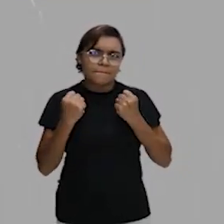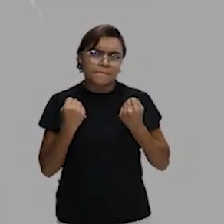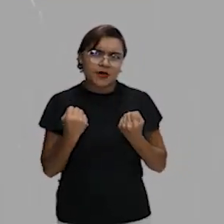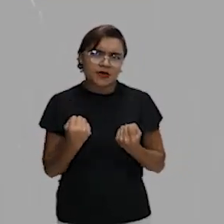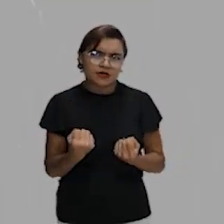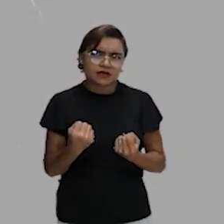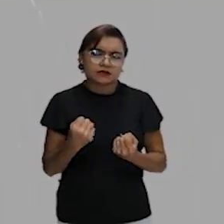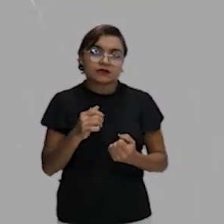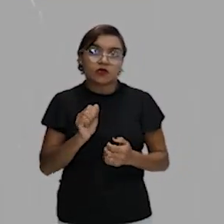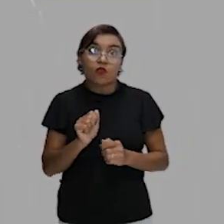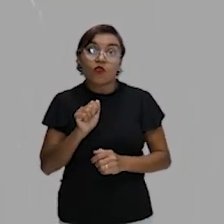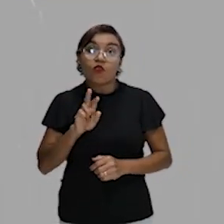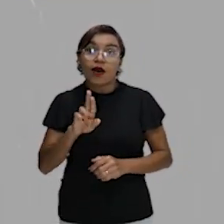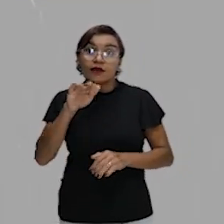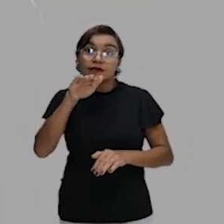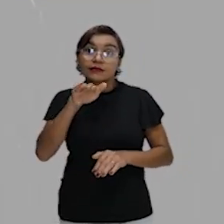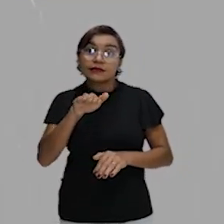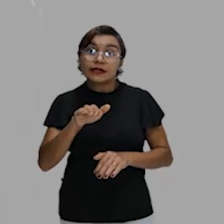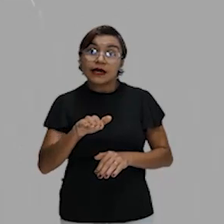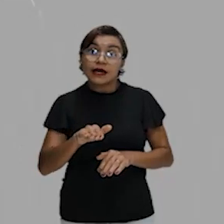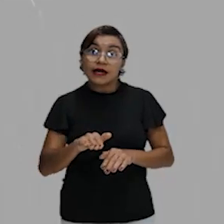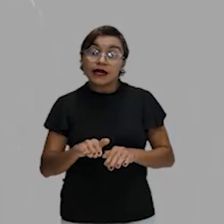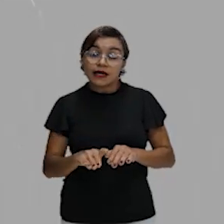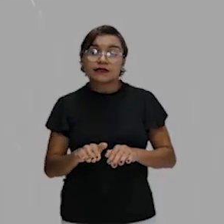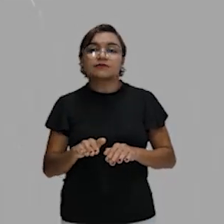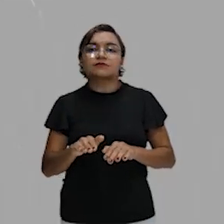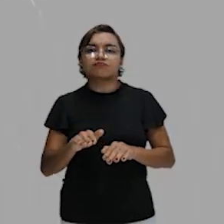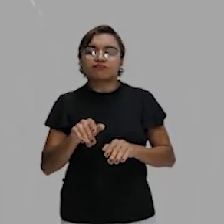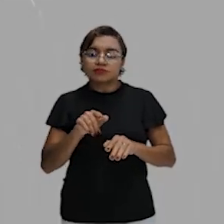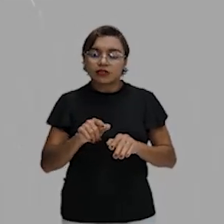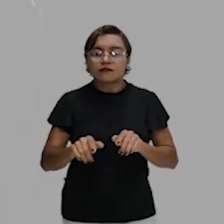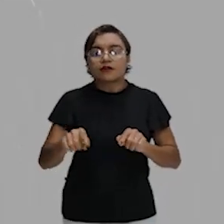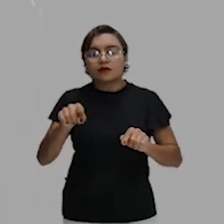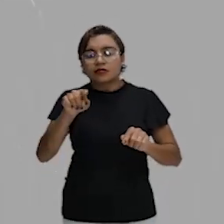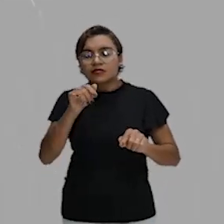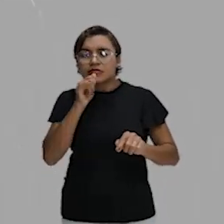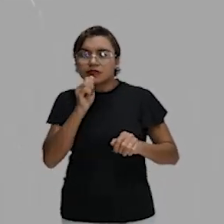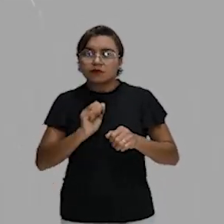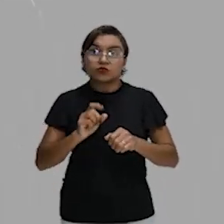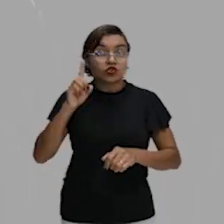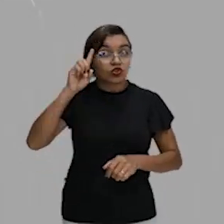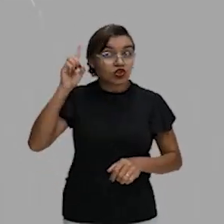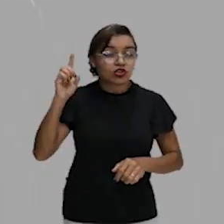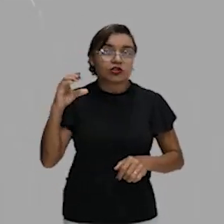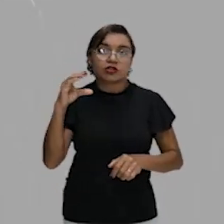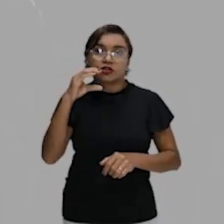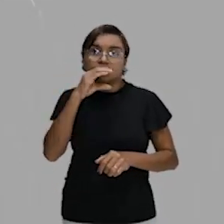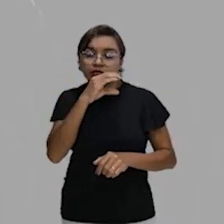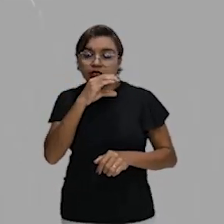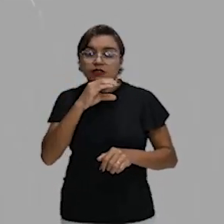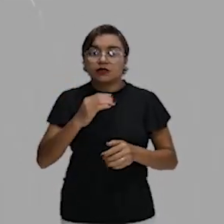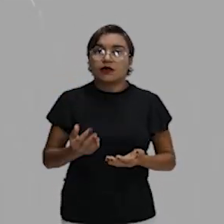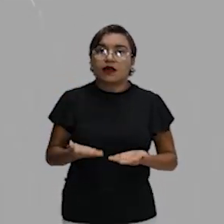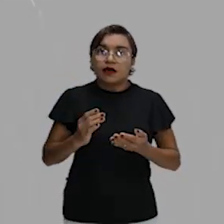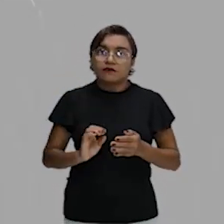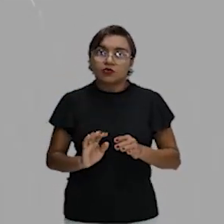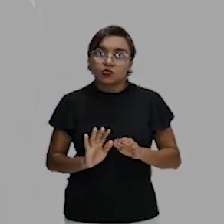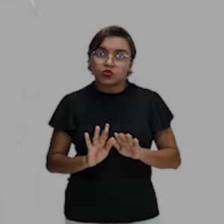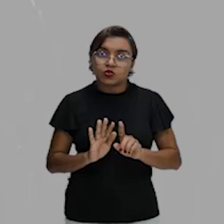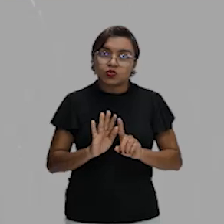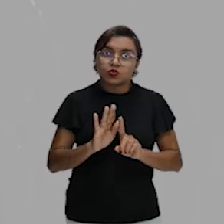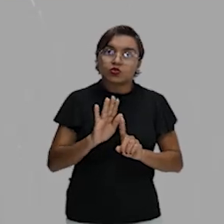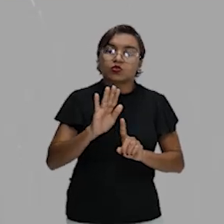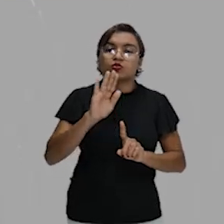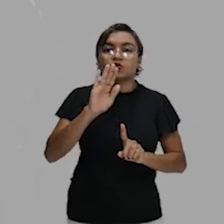desce. E o ar vai fazer esse ciclo natural. De dia esquenta, sobe leve. De noite esfria,